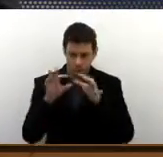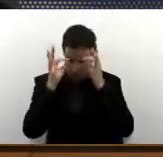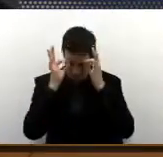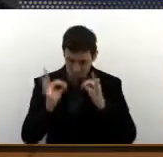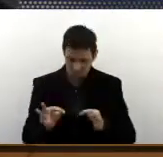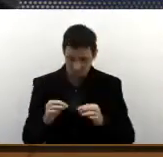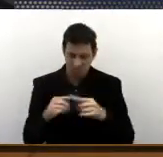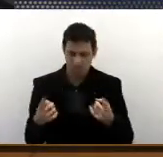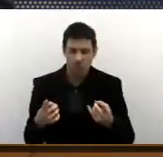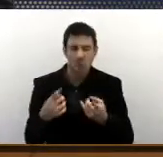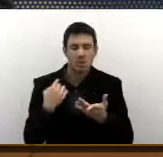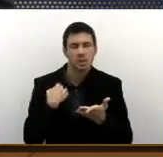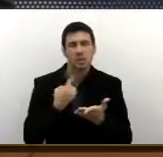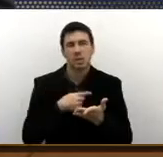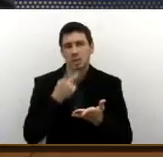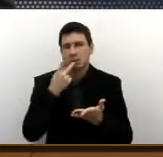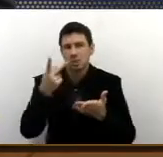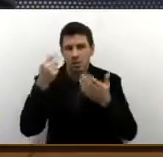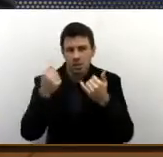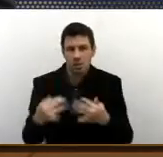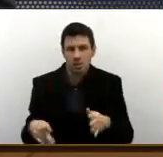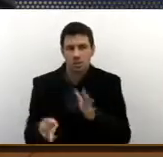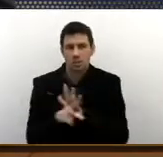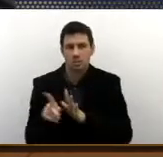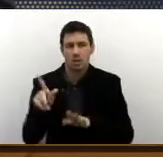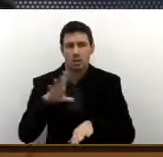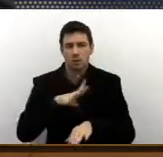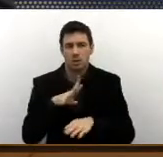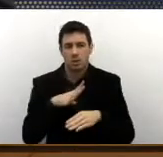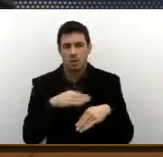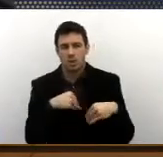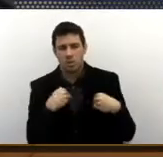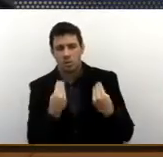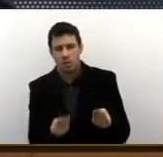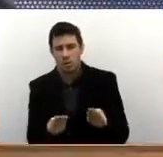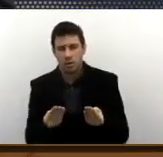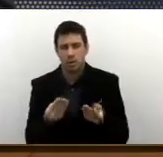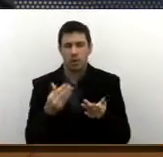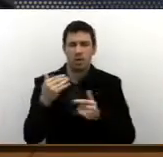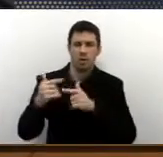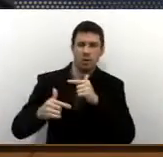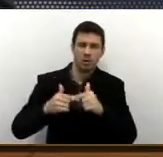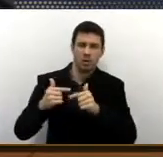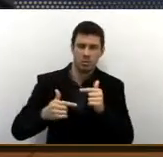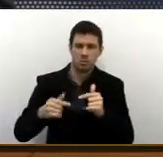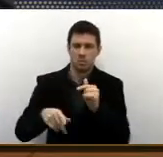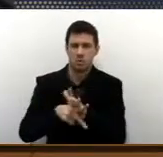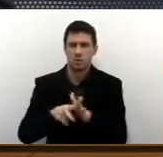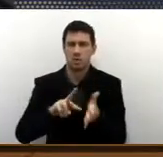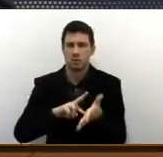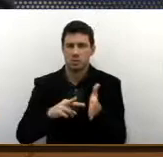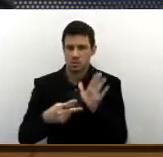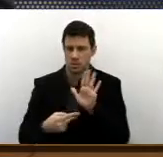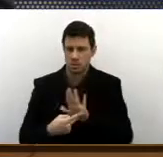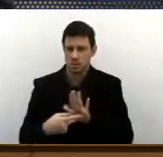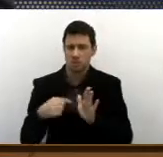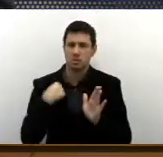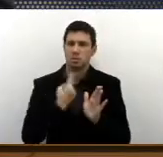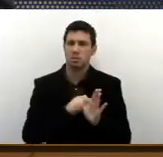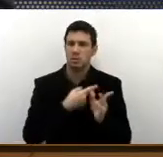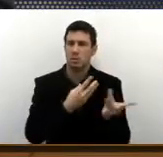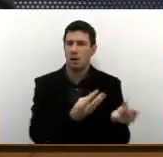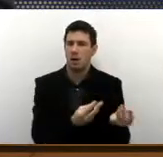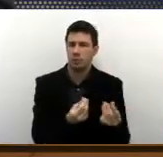é isso. Quando a gente diz que a cidade gerou empregos, nós queremos dizer que graças à sensibilidade deste